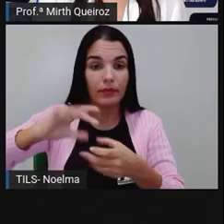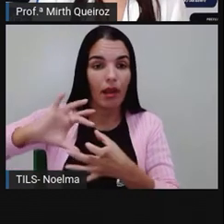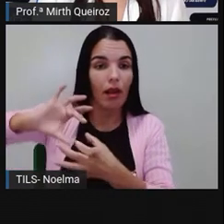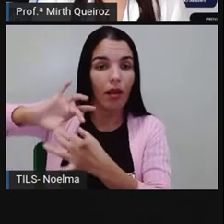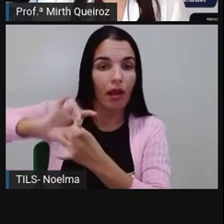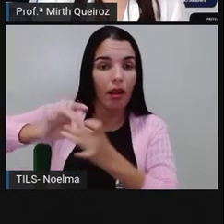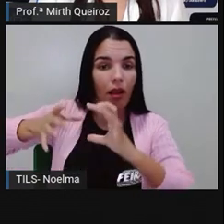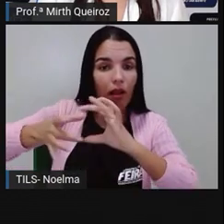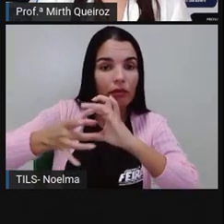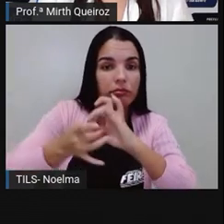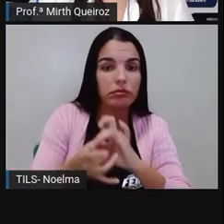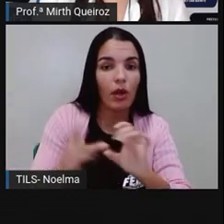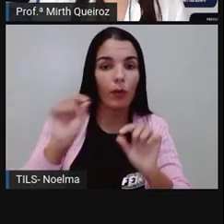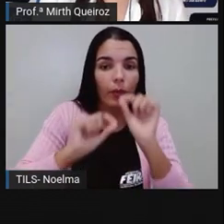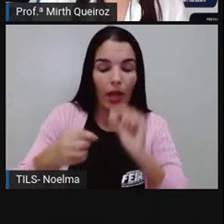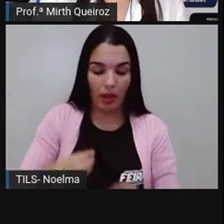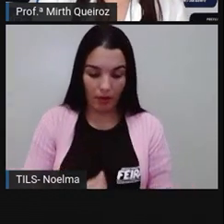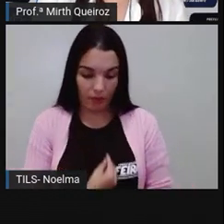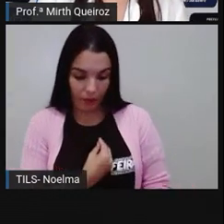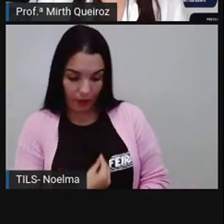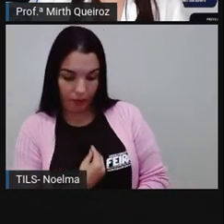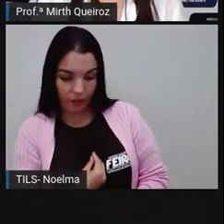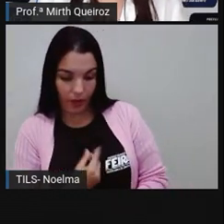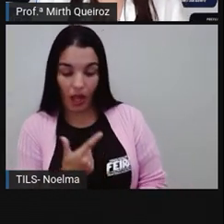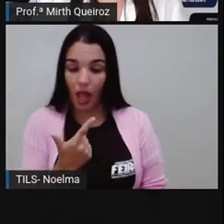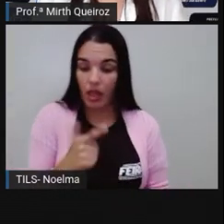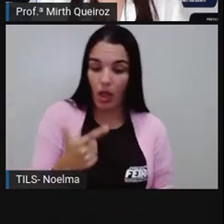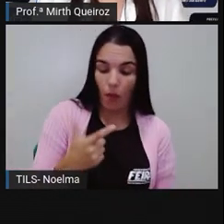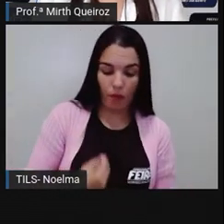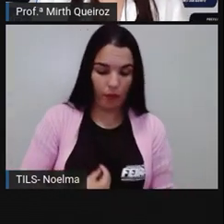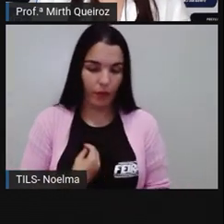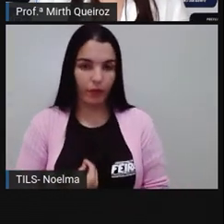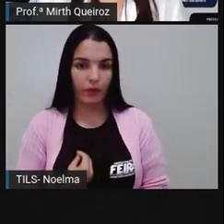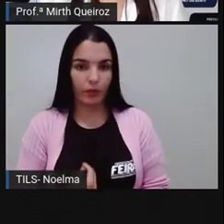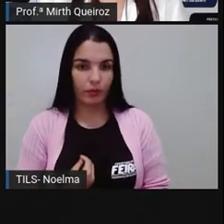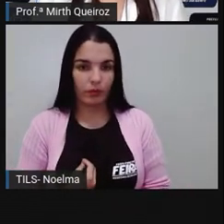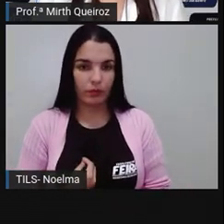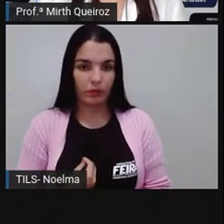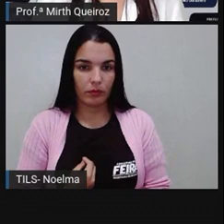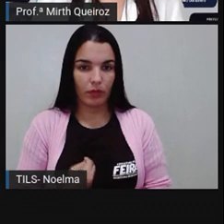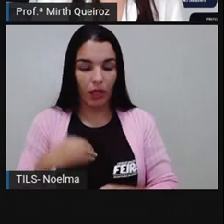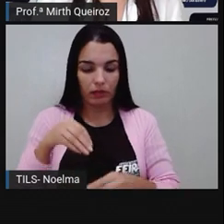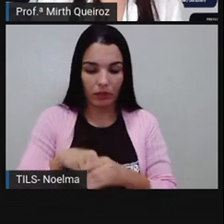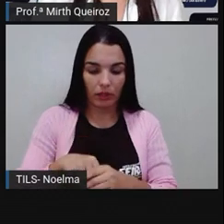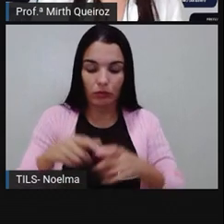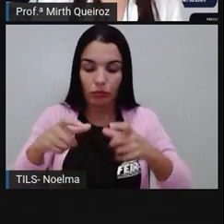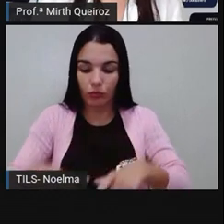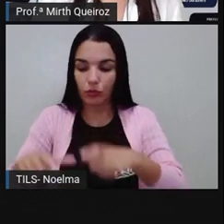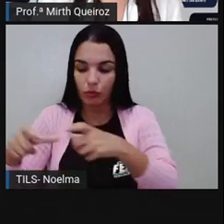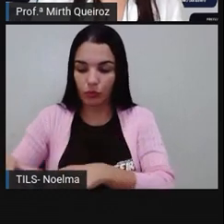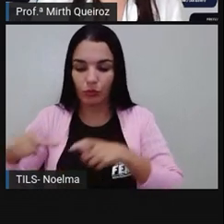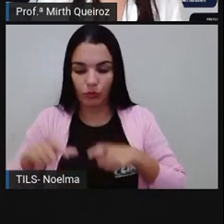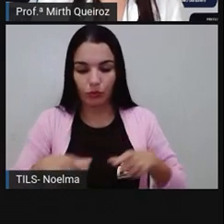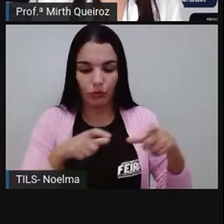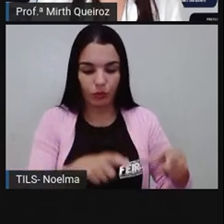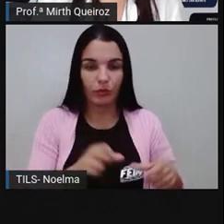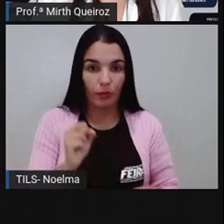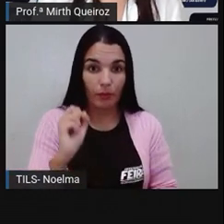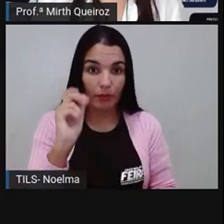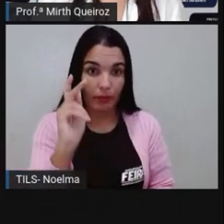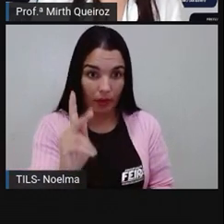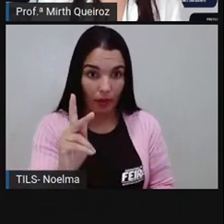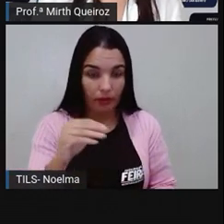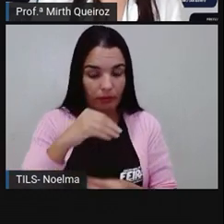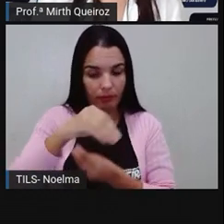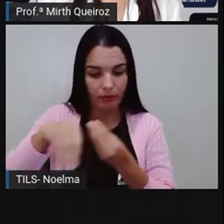entre os seres vivos e não vivos, dentro de um determinado local, certo? Essa relação